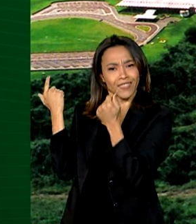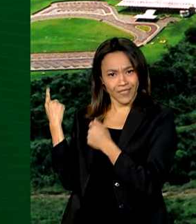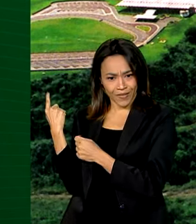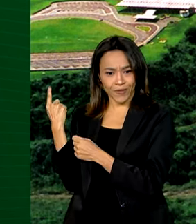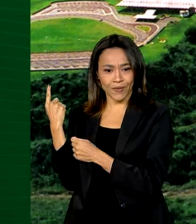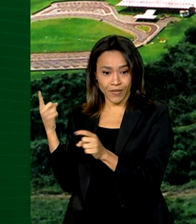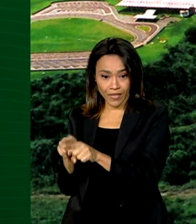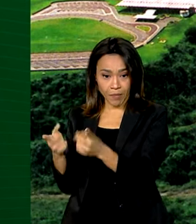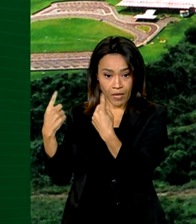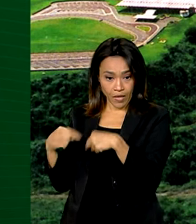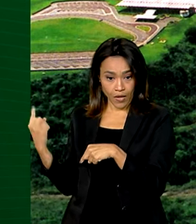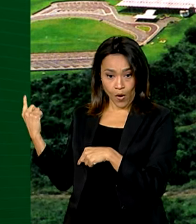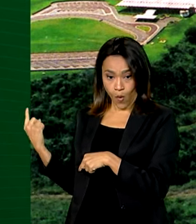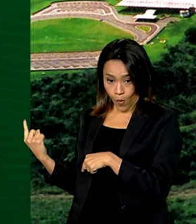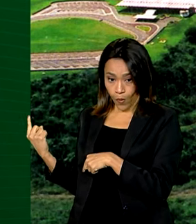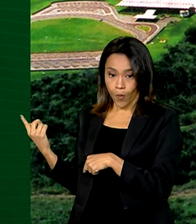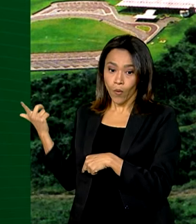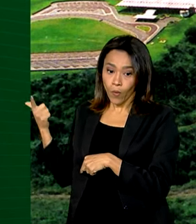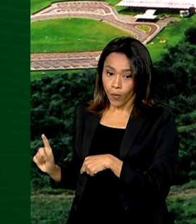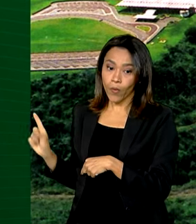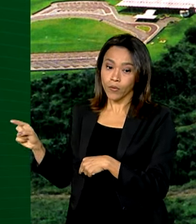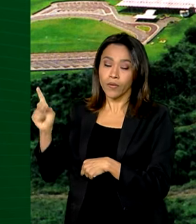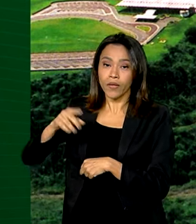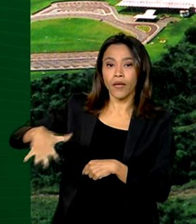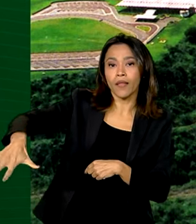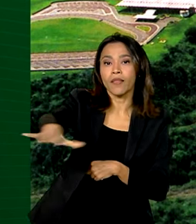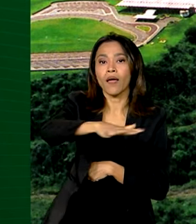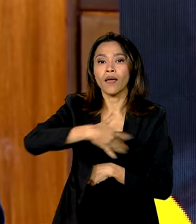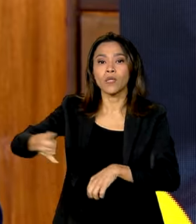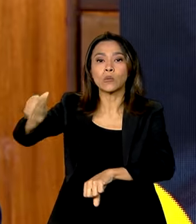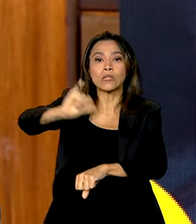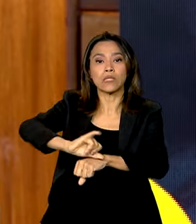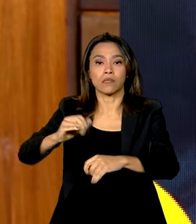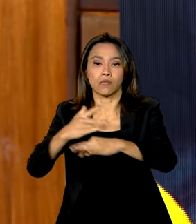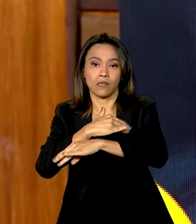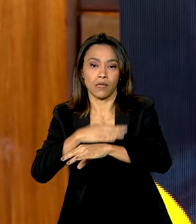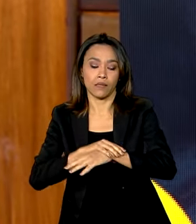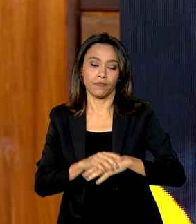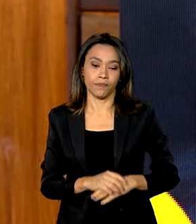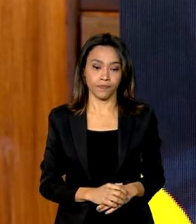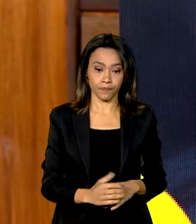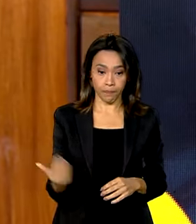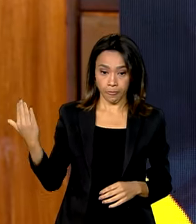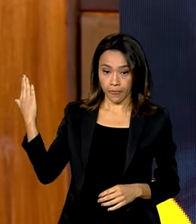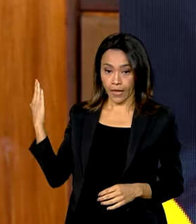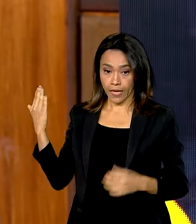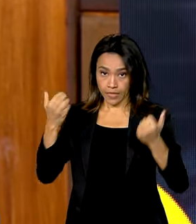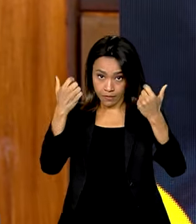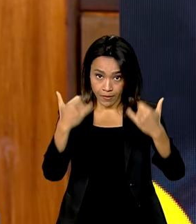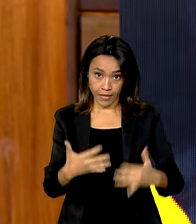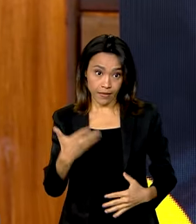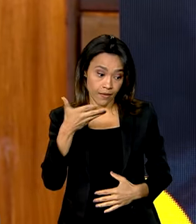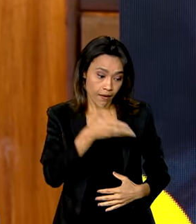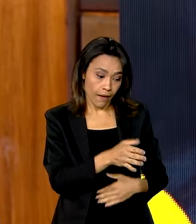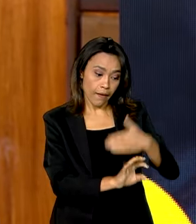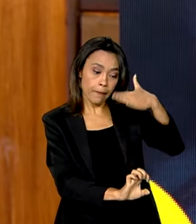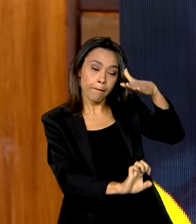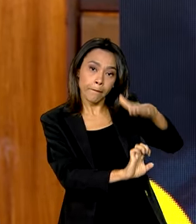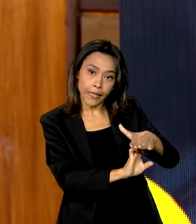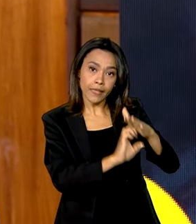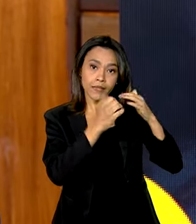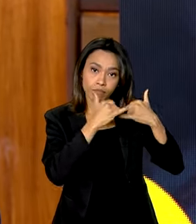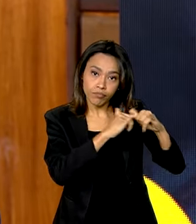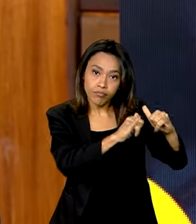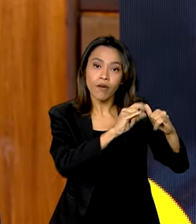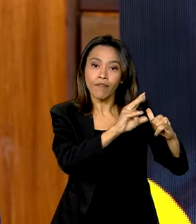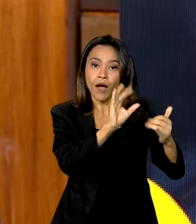São Brás, construção histórica que fica no centro da cidade. A Itaipu BNacional tem o orgulho de investir na infraestrutura